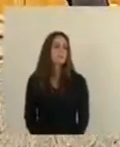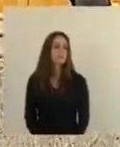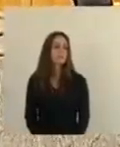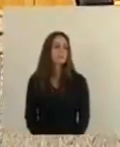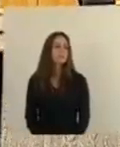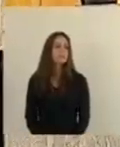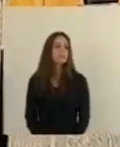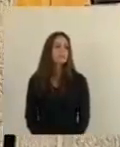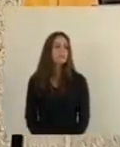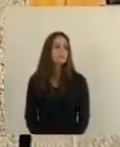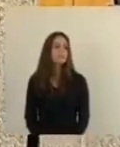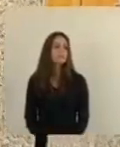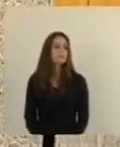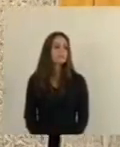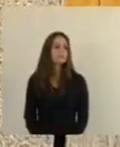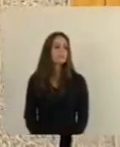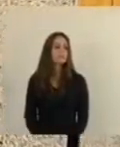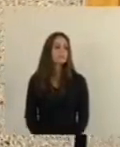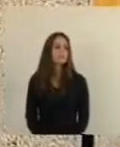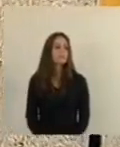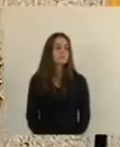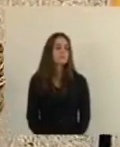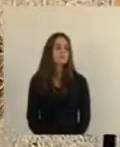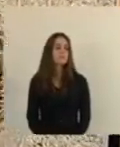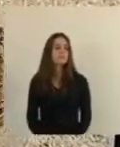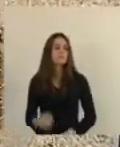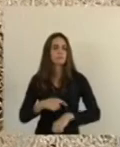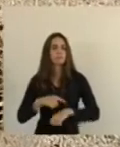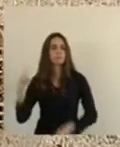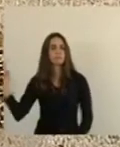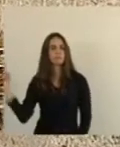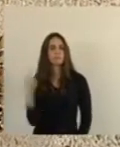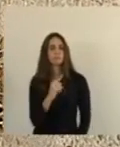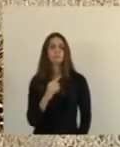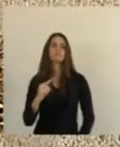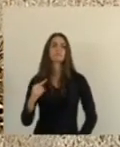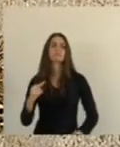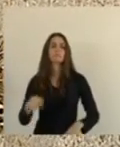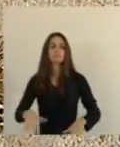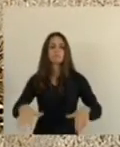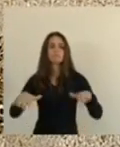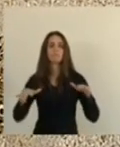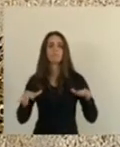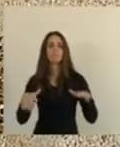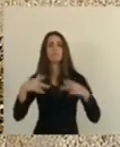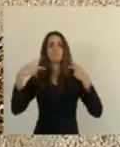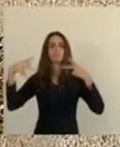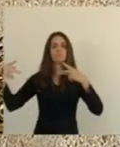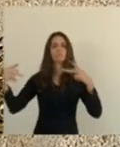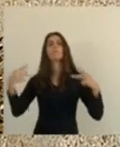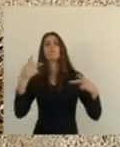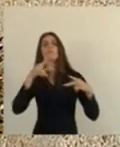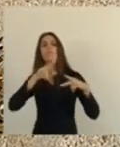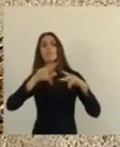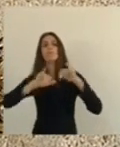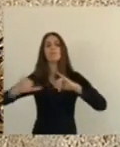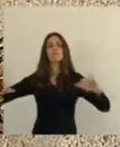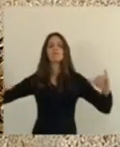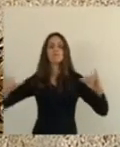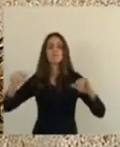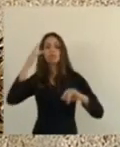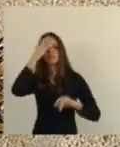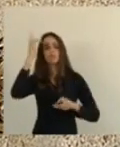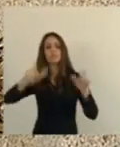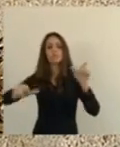Nesse momento, o vice-líder caminha para o púlpito, aonde fará o seu pronunciamento para que o povo capixaba tome conhecimento das